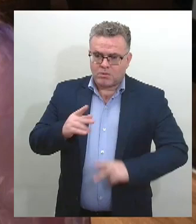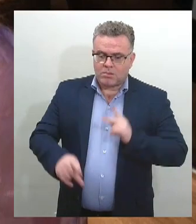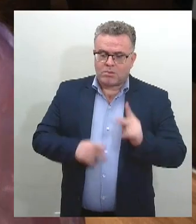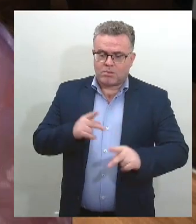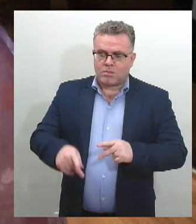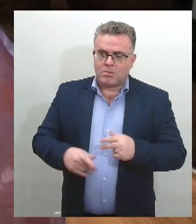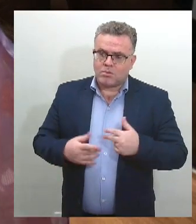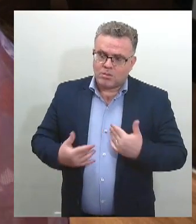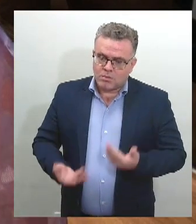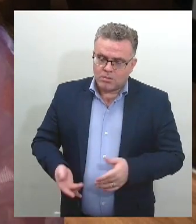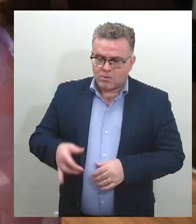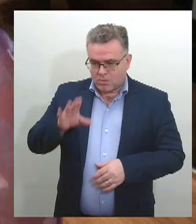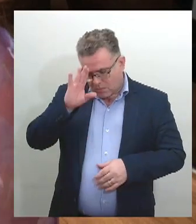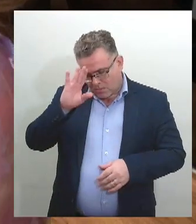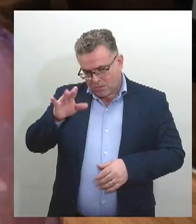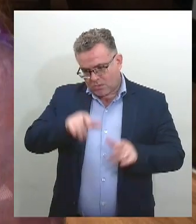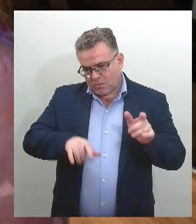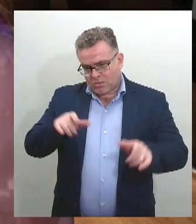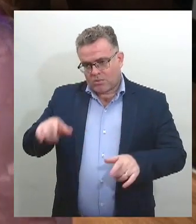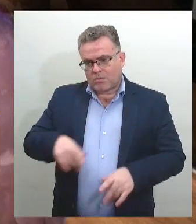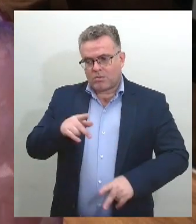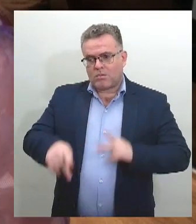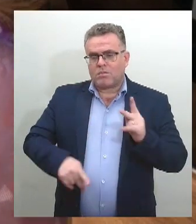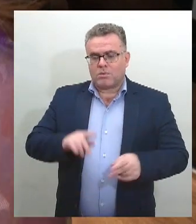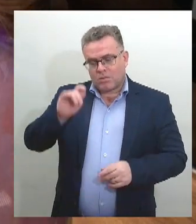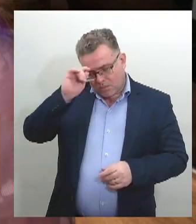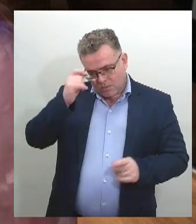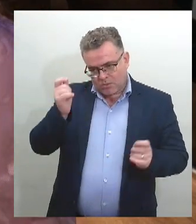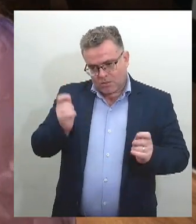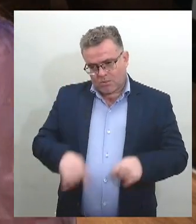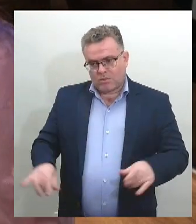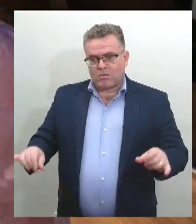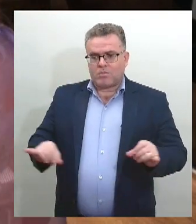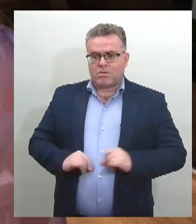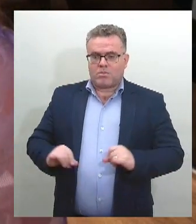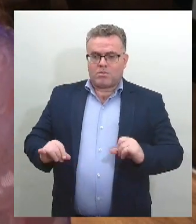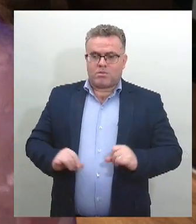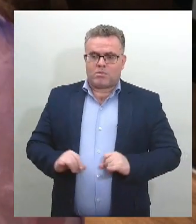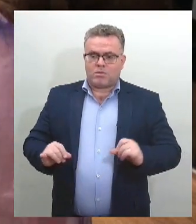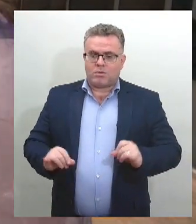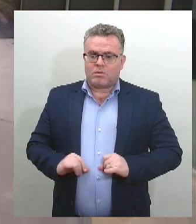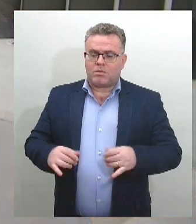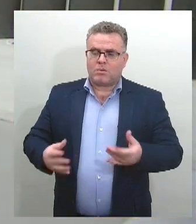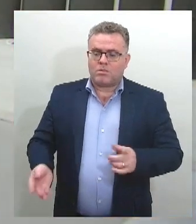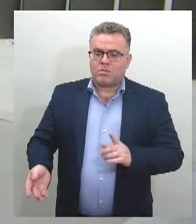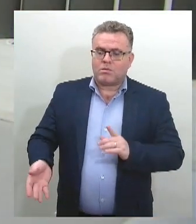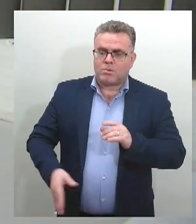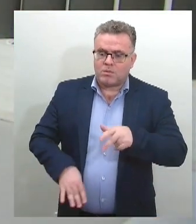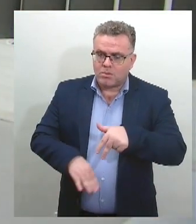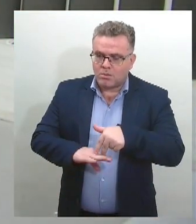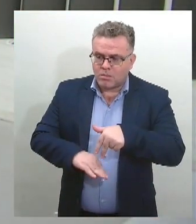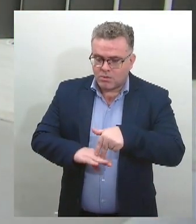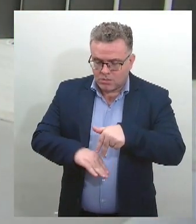população negra, que infelizmente é a que mais sofre em questão de vulnerabilidade social. A Assembleia